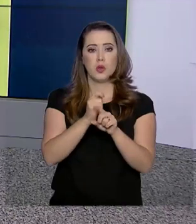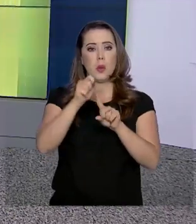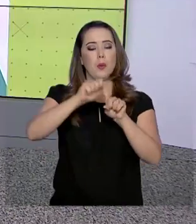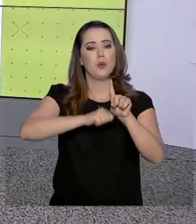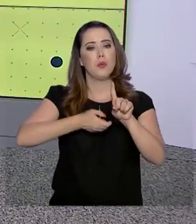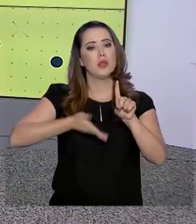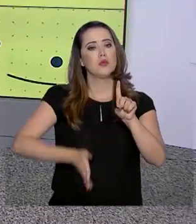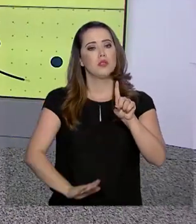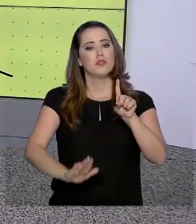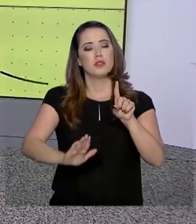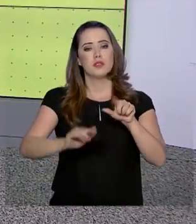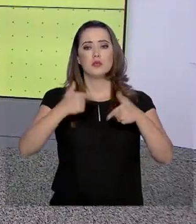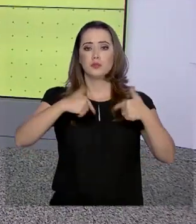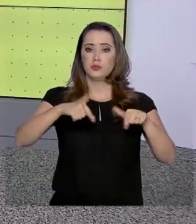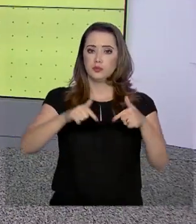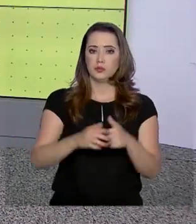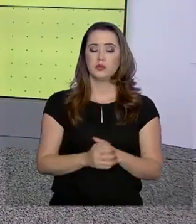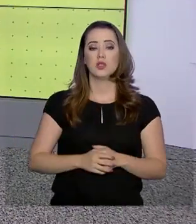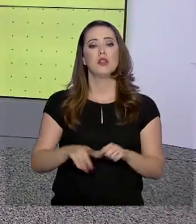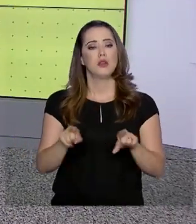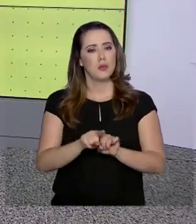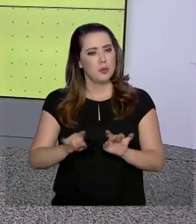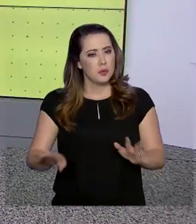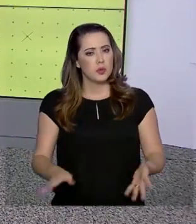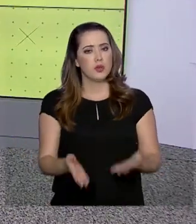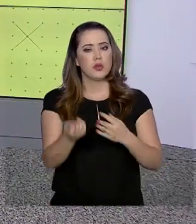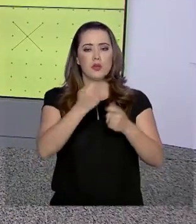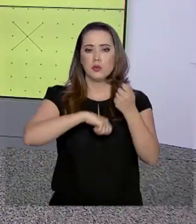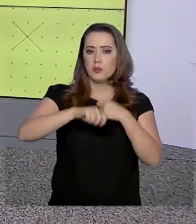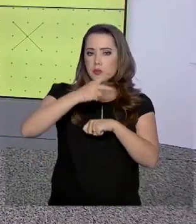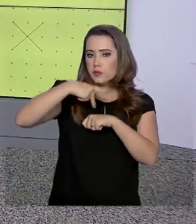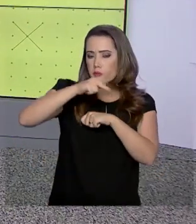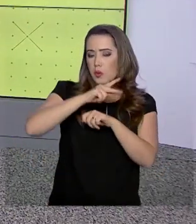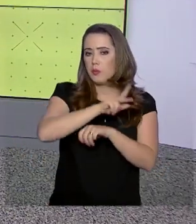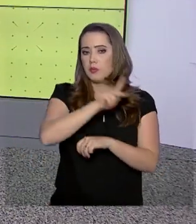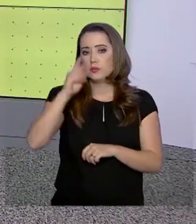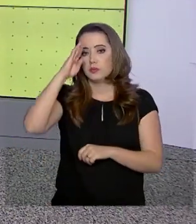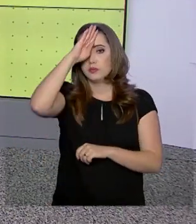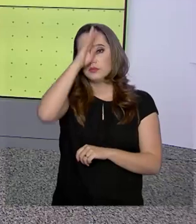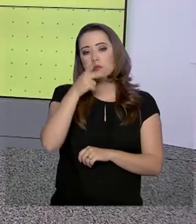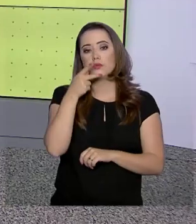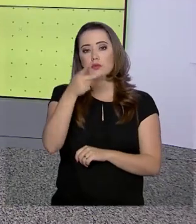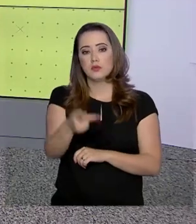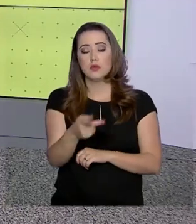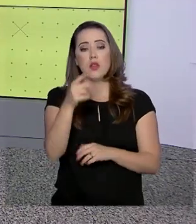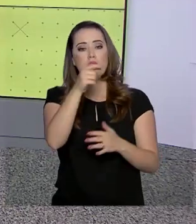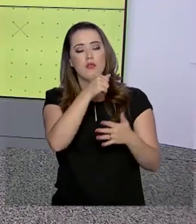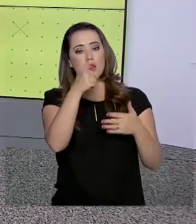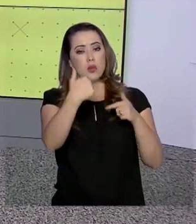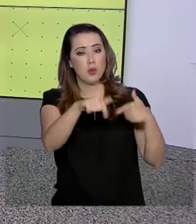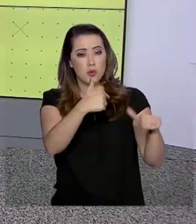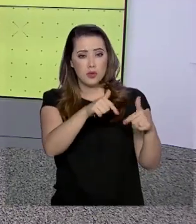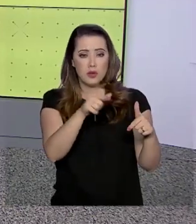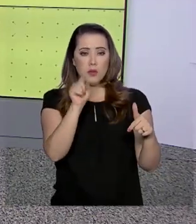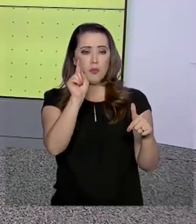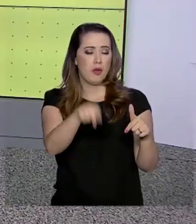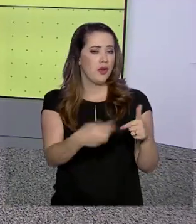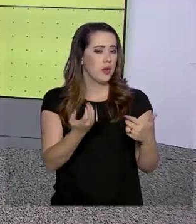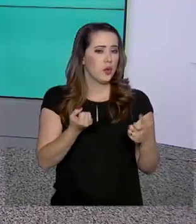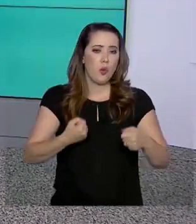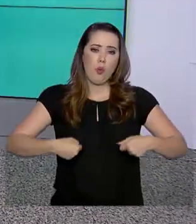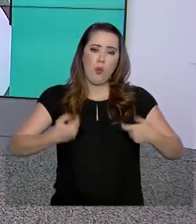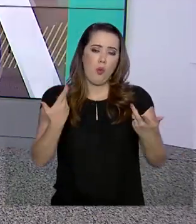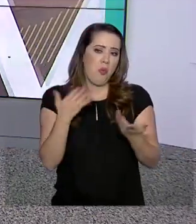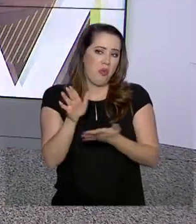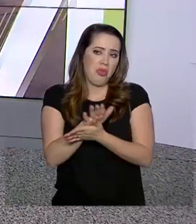mês do aniversário do trabalhador. Além de impulsionar a economia do país, o presidente Jair Bolsonaro destacou que a medida